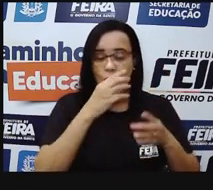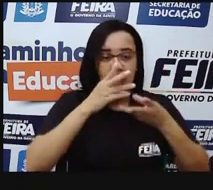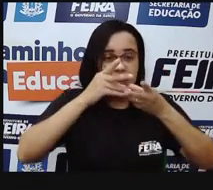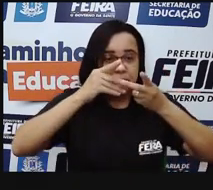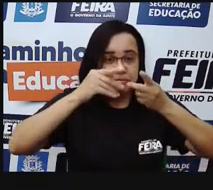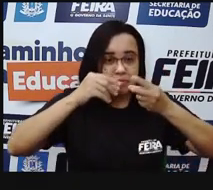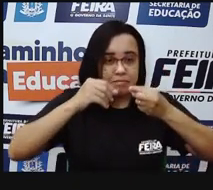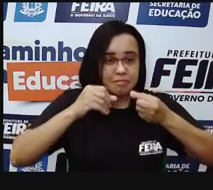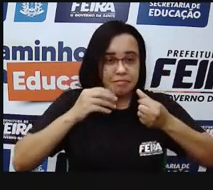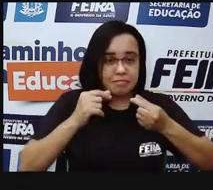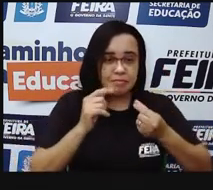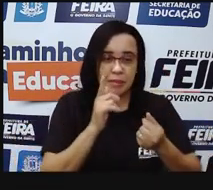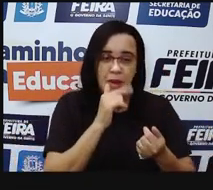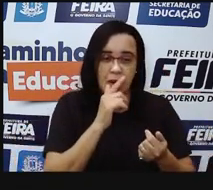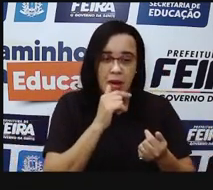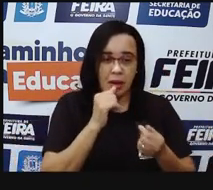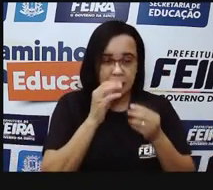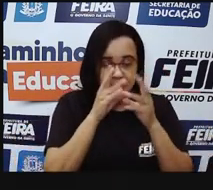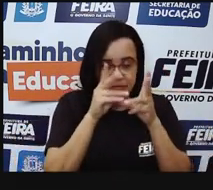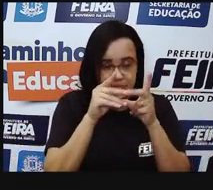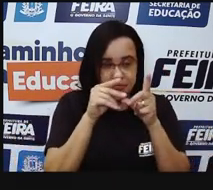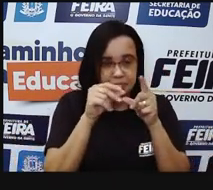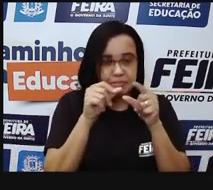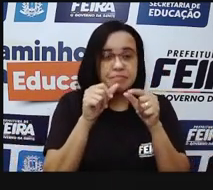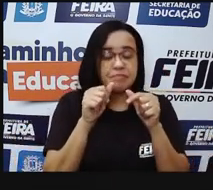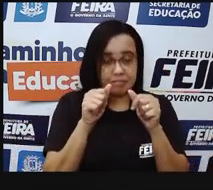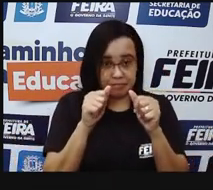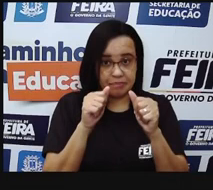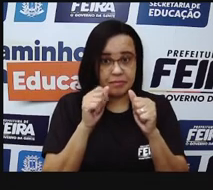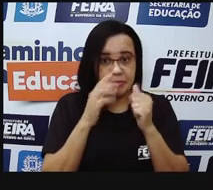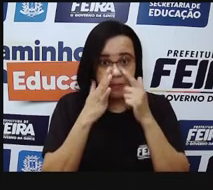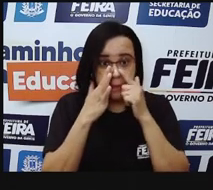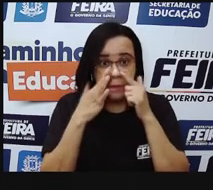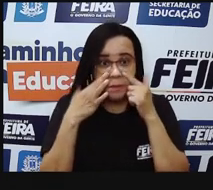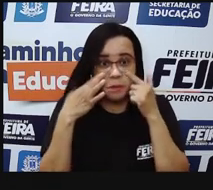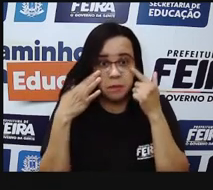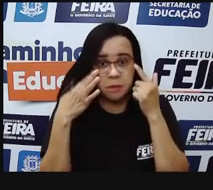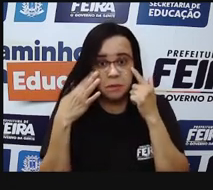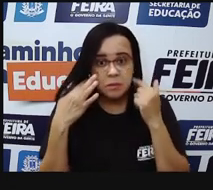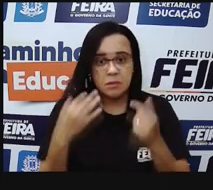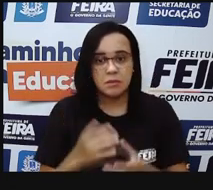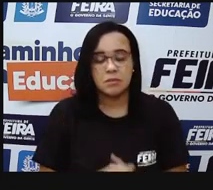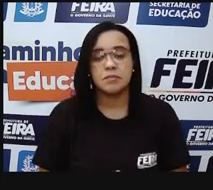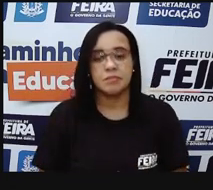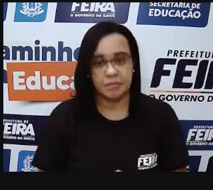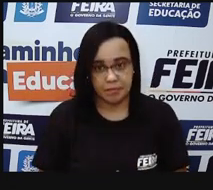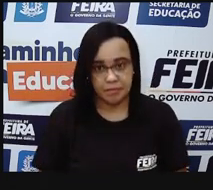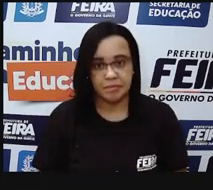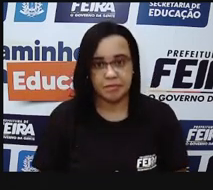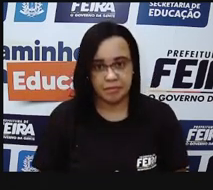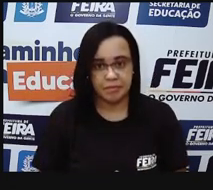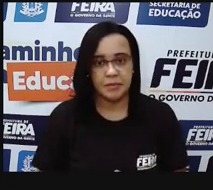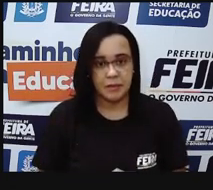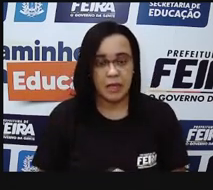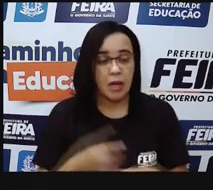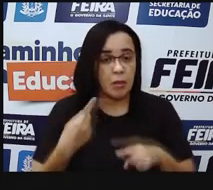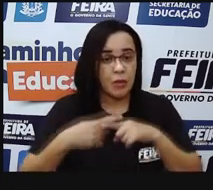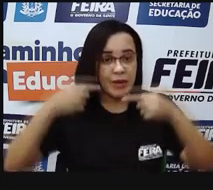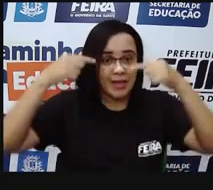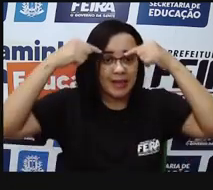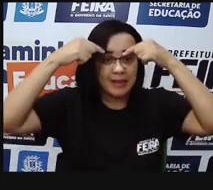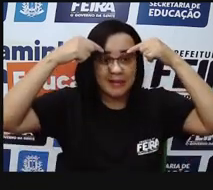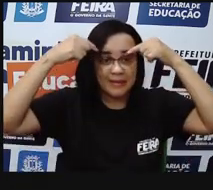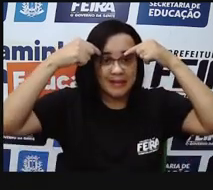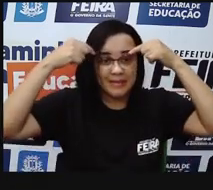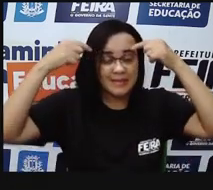faz isso naturalmente, essa hidratação do nosso olho, são as nossas glândulas lacanais, que elas ficam aqui, em cima